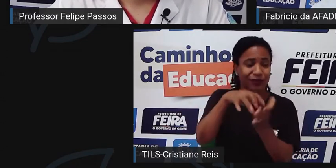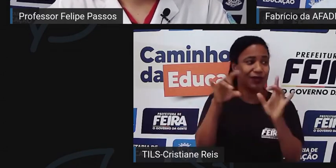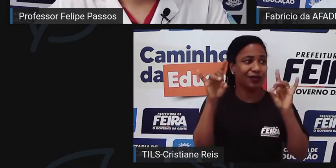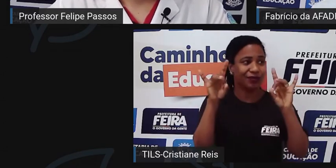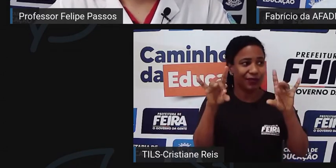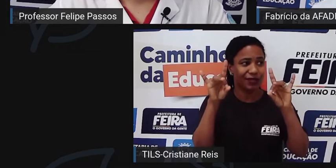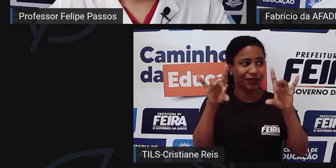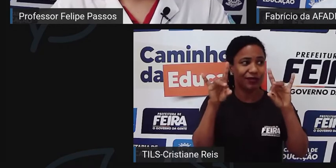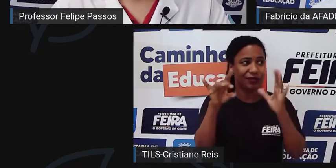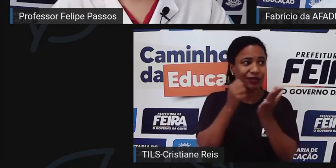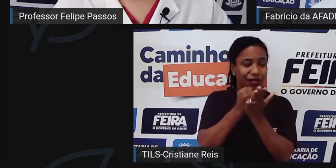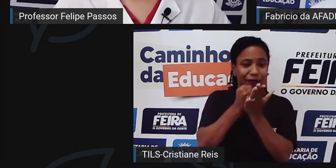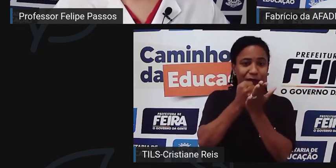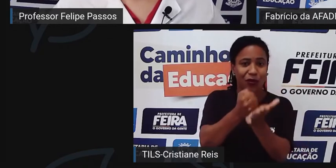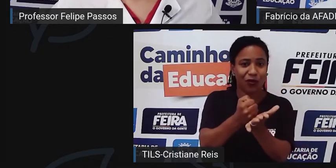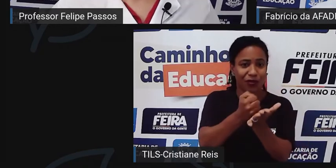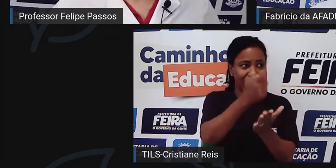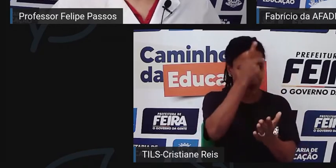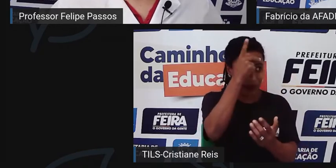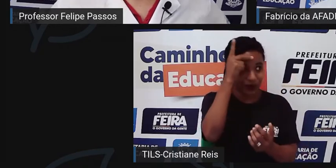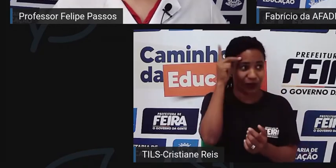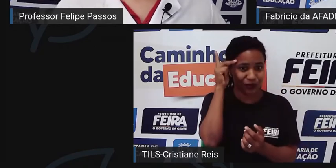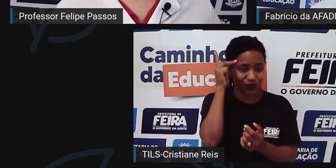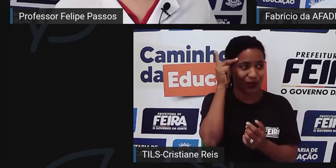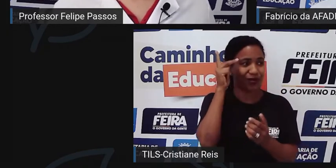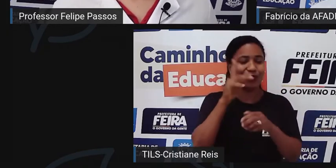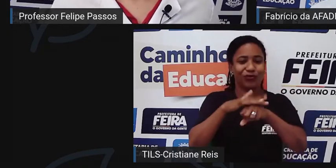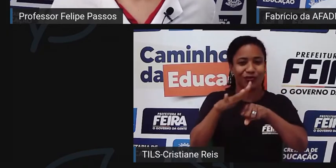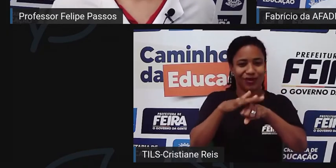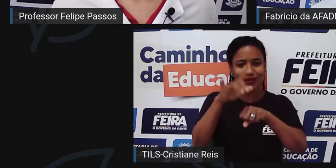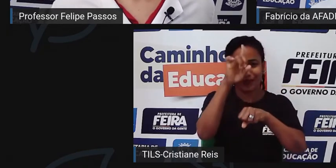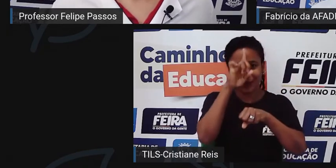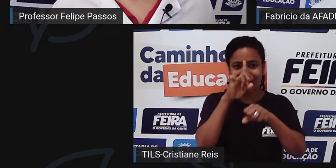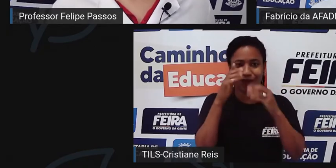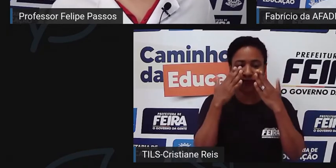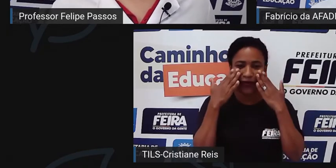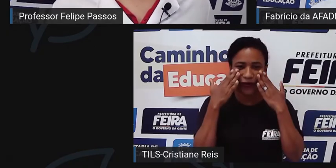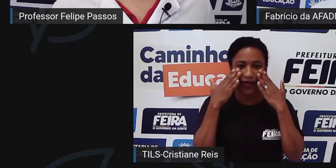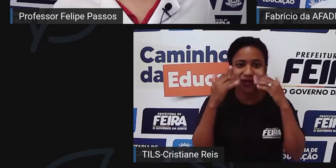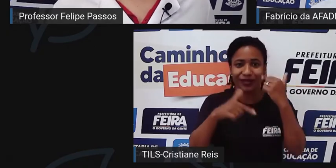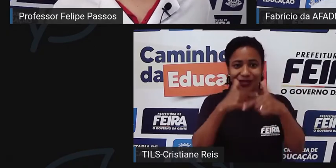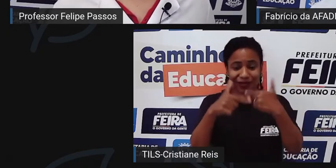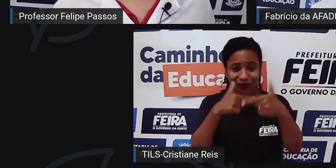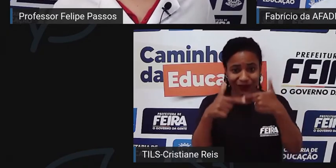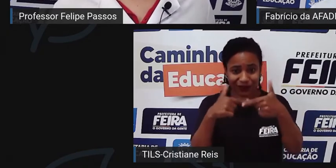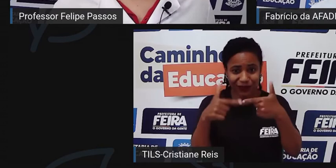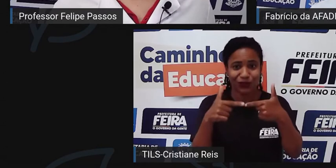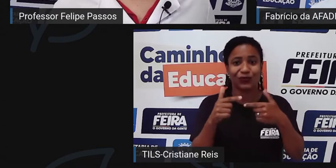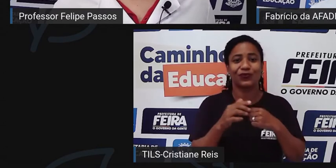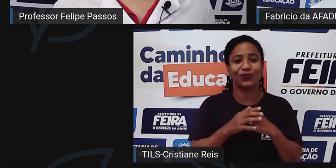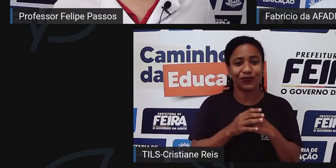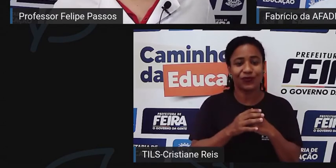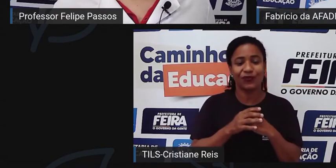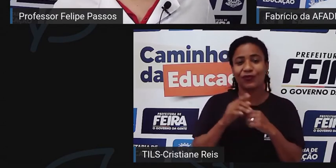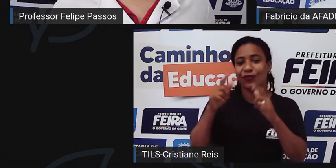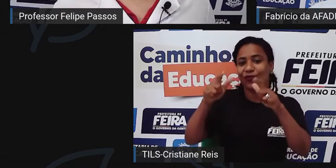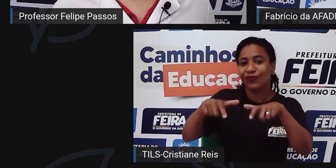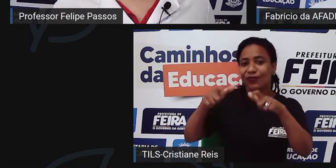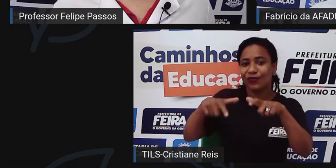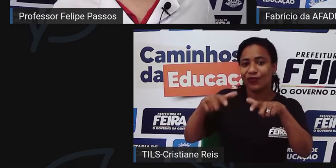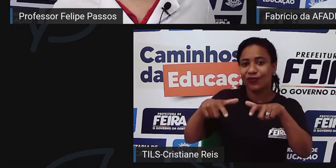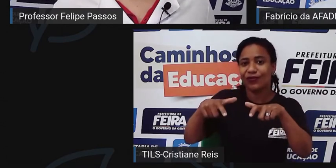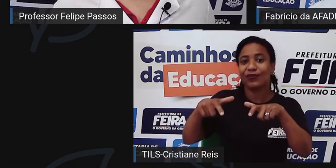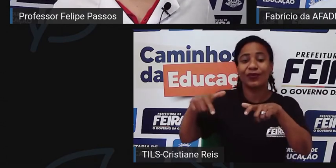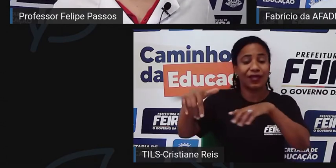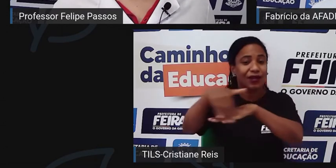apoio à pessoa com doença fosiforme. Esse serviço, ele fica ali na rua, Prudente de